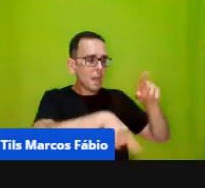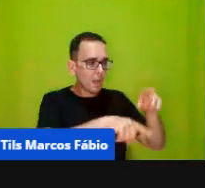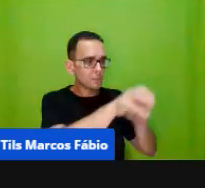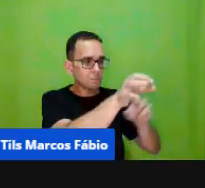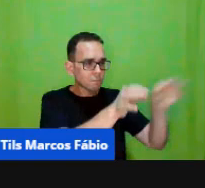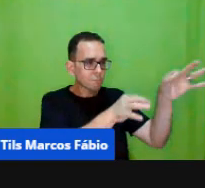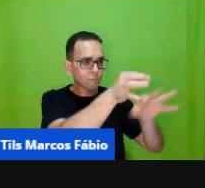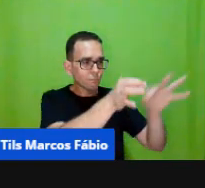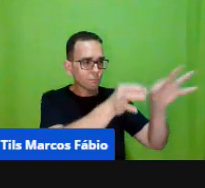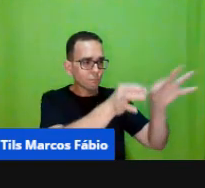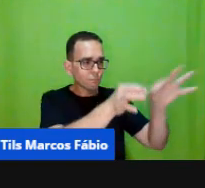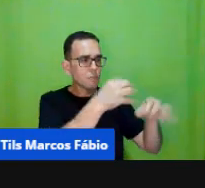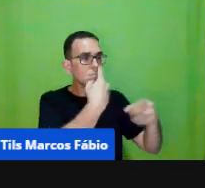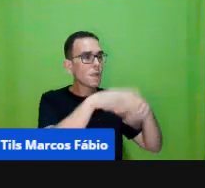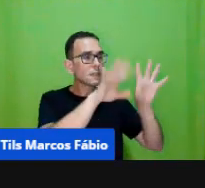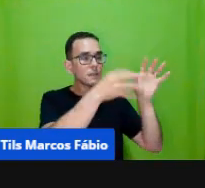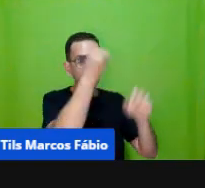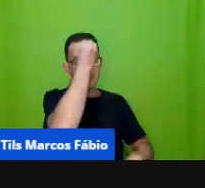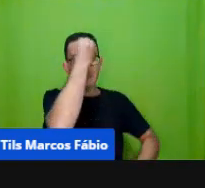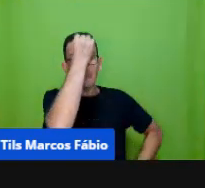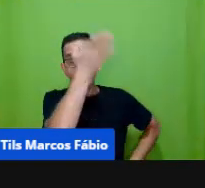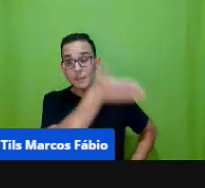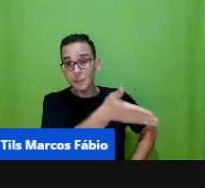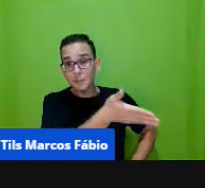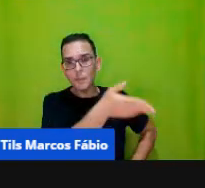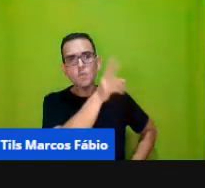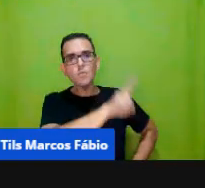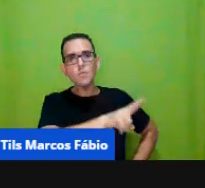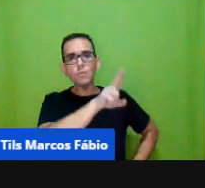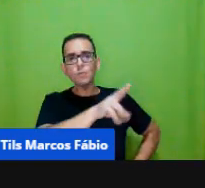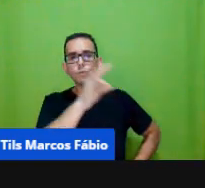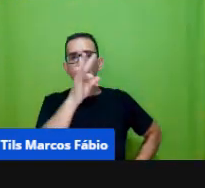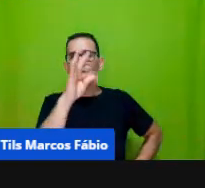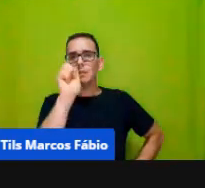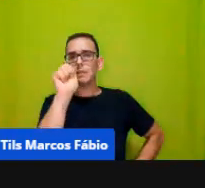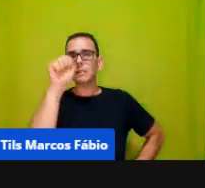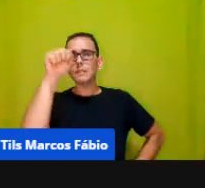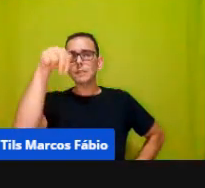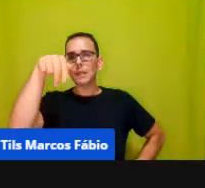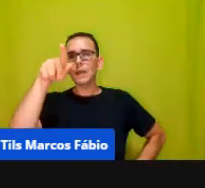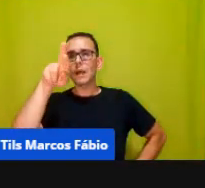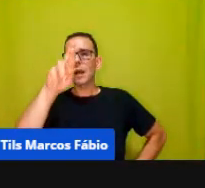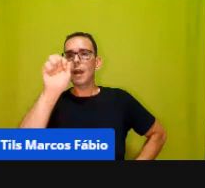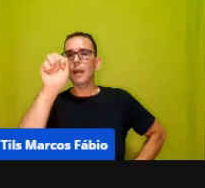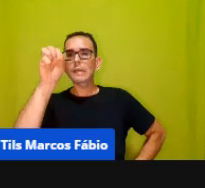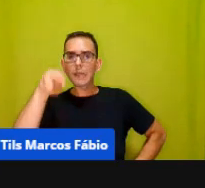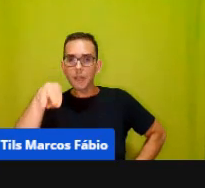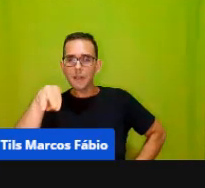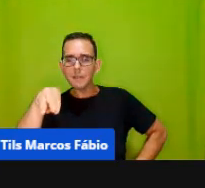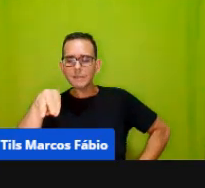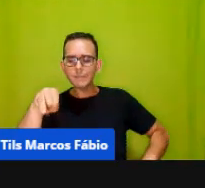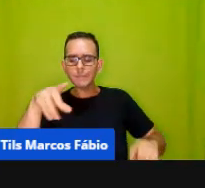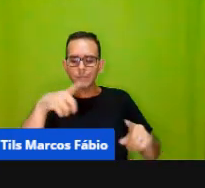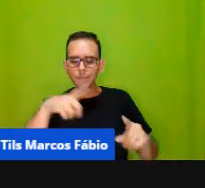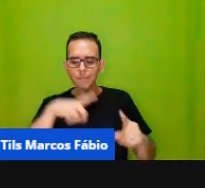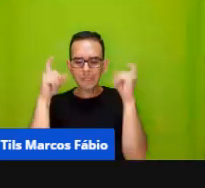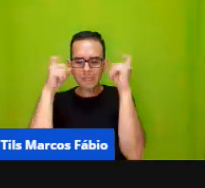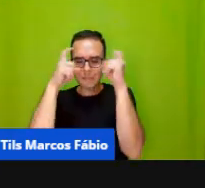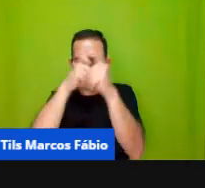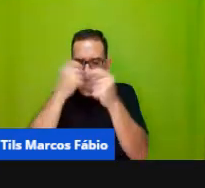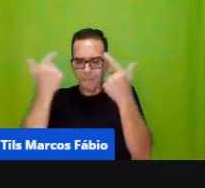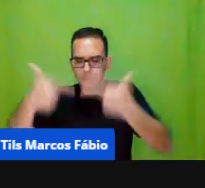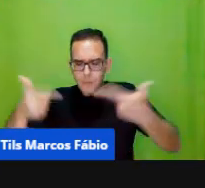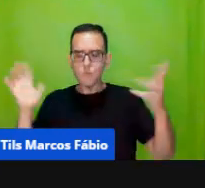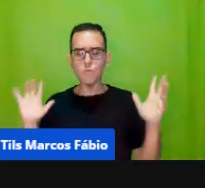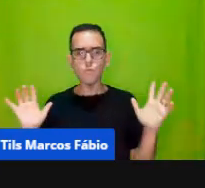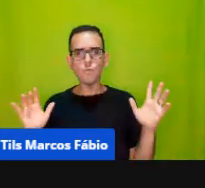às vezes ficam esquecidos né o uso do tangram que é um quebra-cabeça que traz desafios não quando você deixa